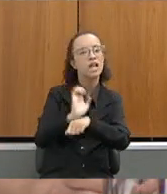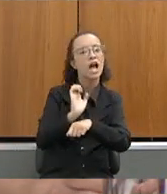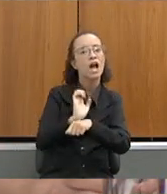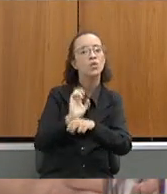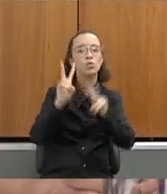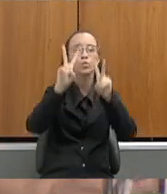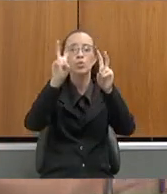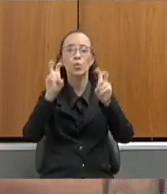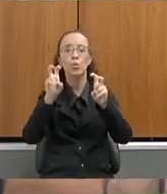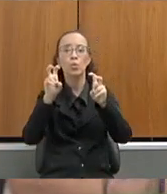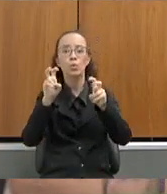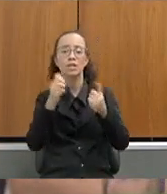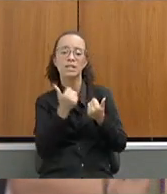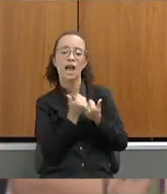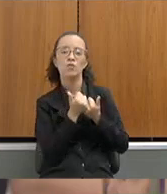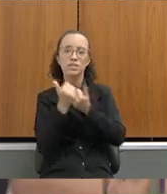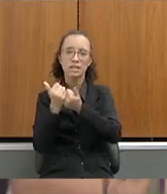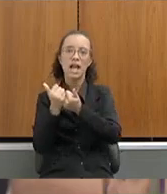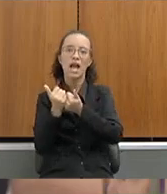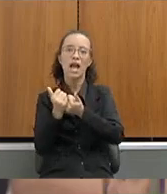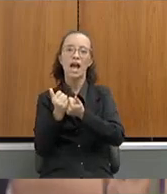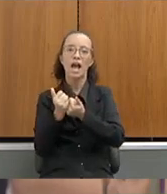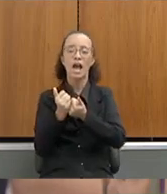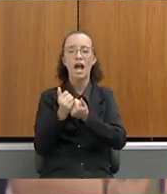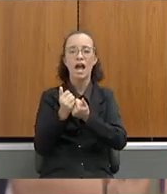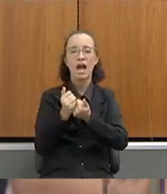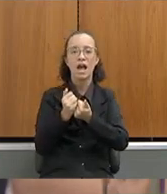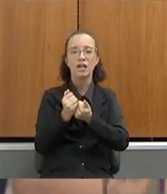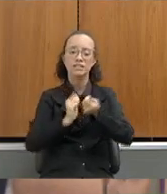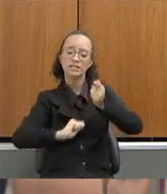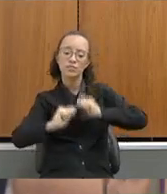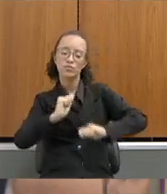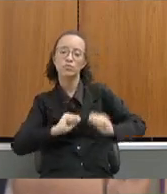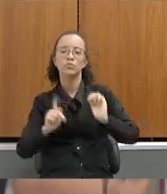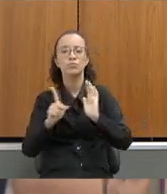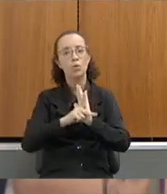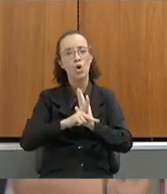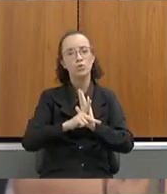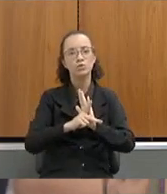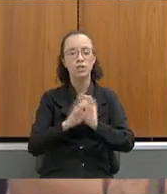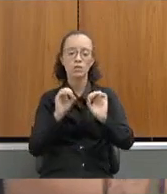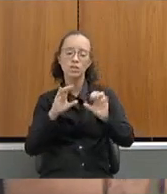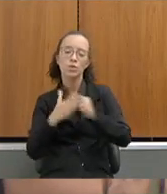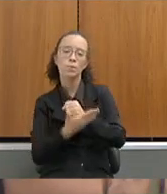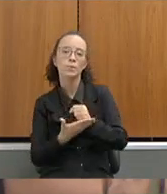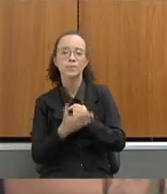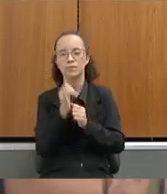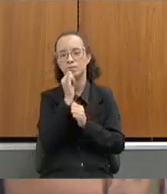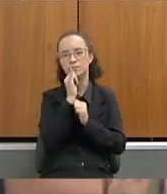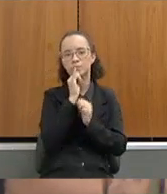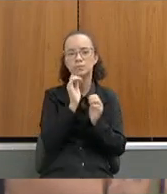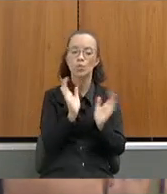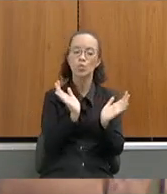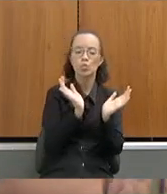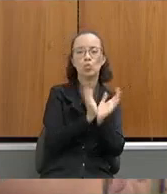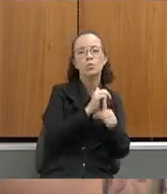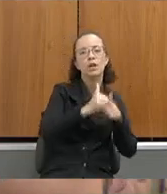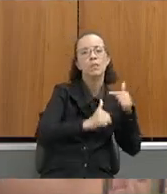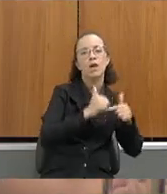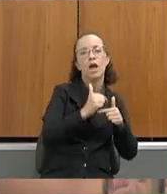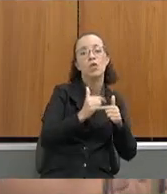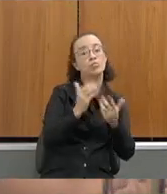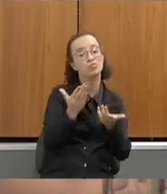ao cargo de auxiliar de serviços da educação básica, que nos estudos feitos, nos grupos de trabalho, esse